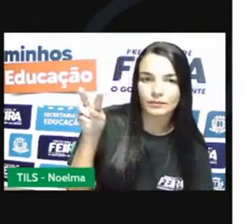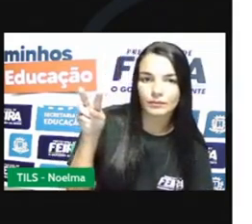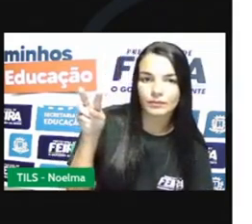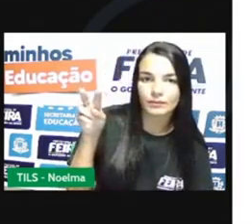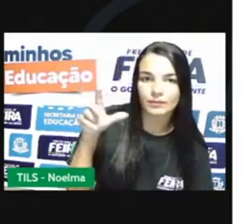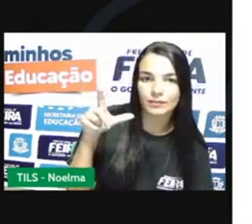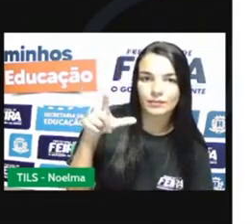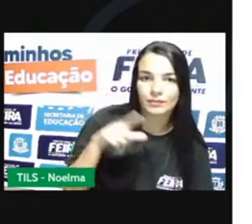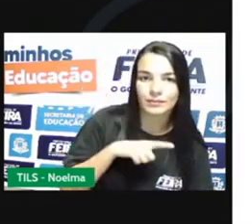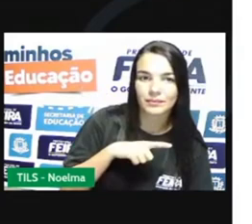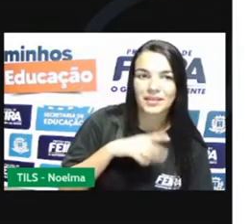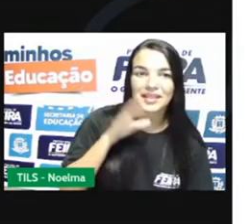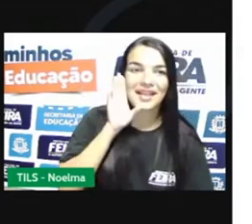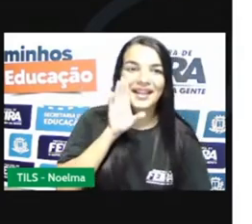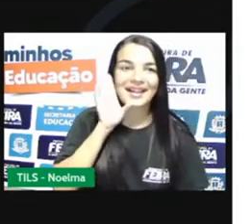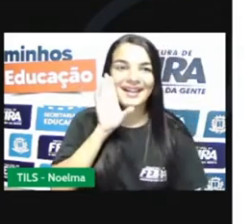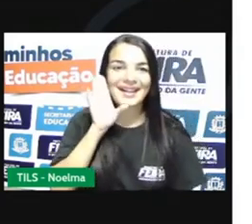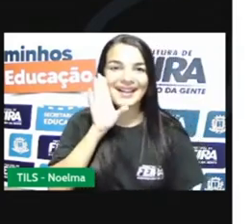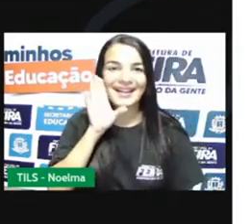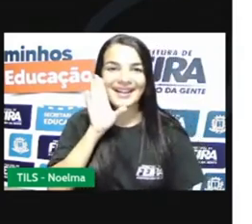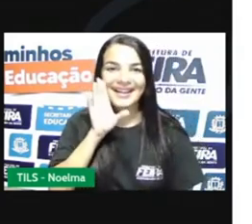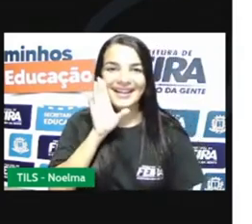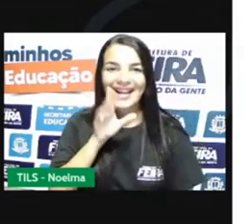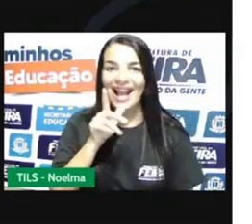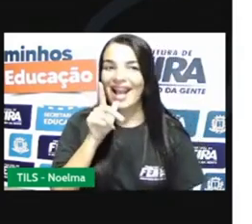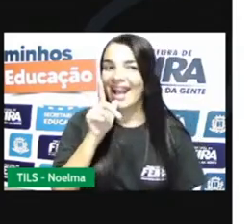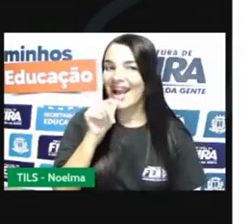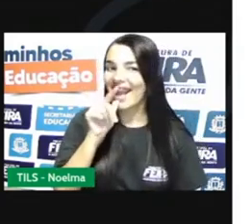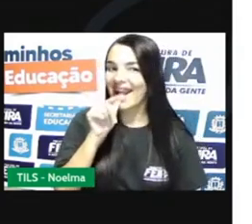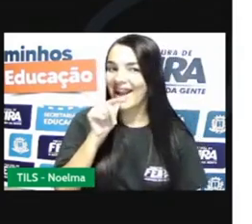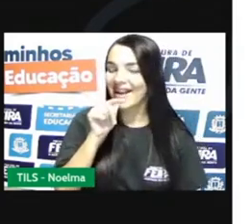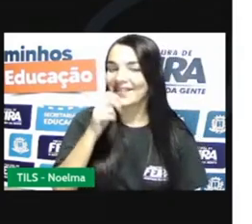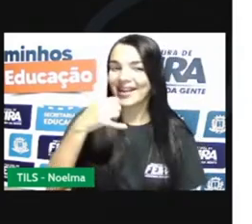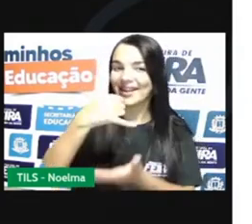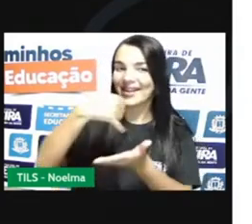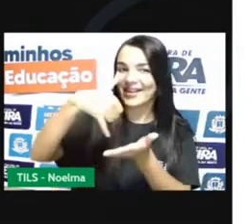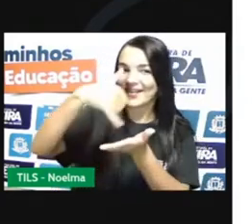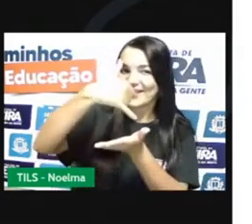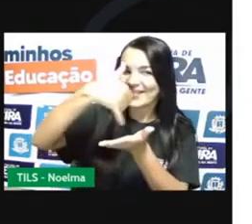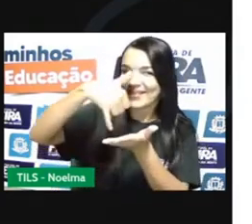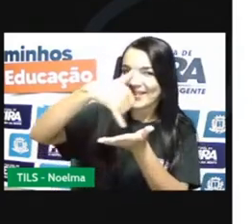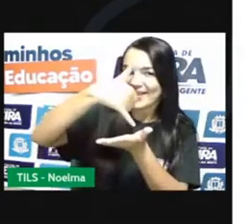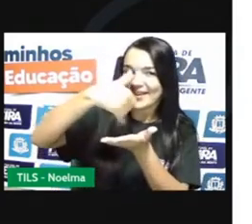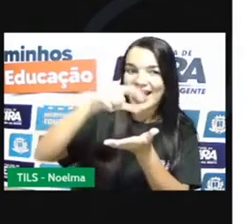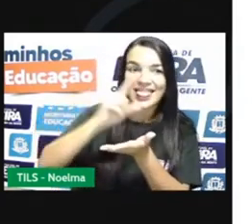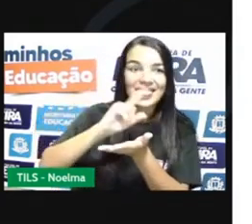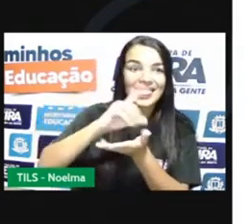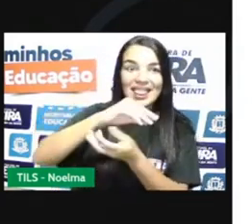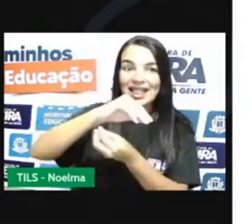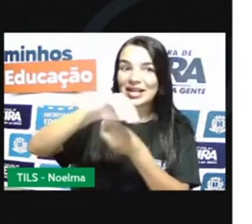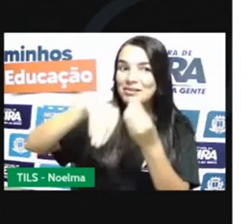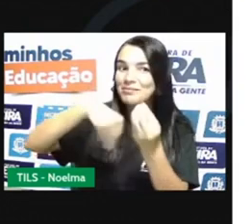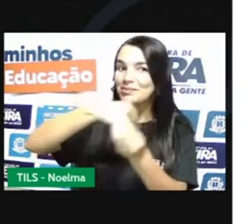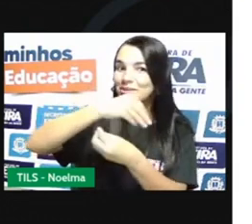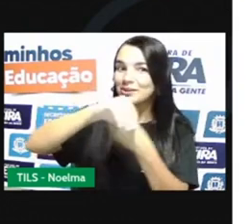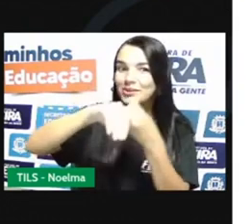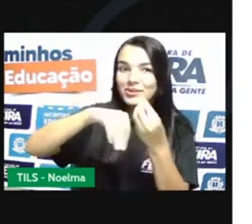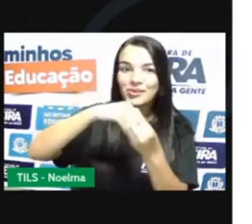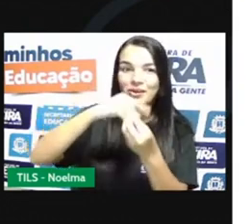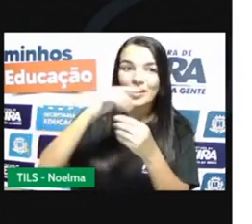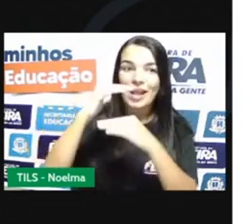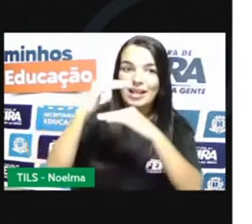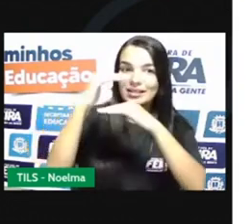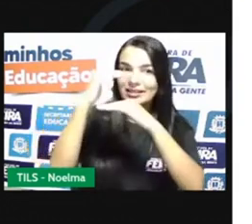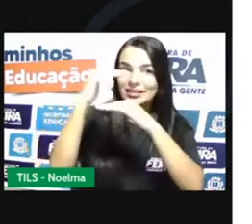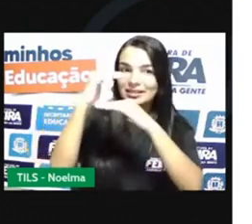Olha, que legal! O óleo e a água não se misturaram. Em cima